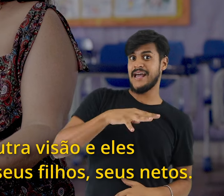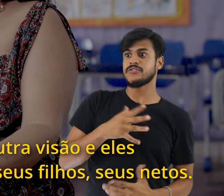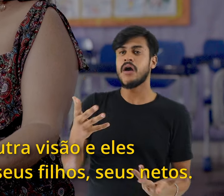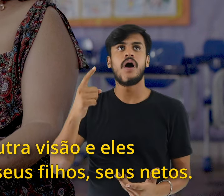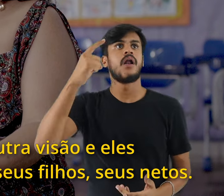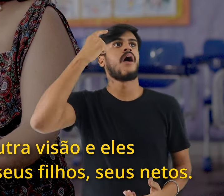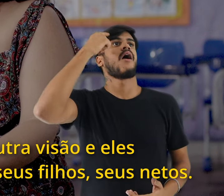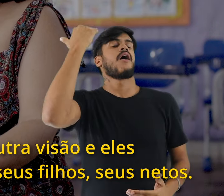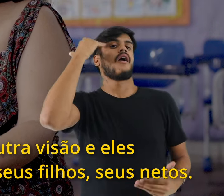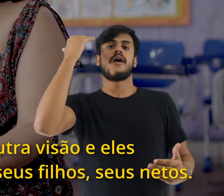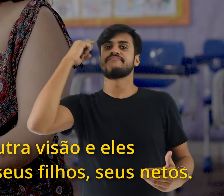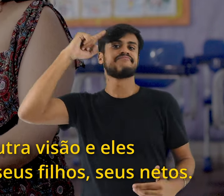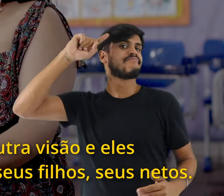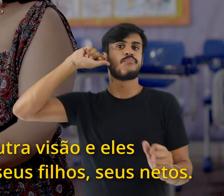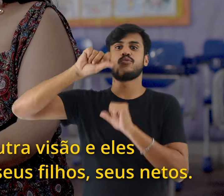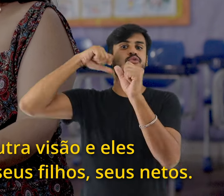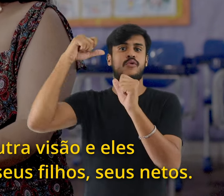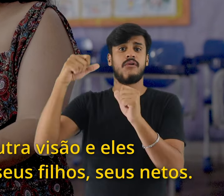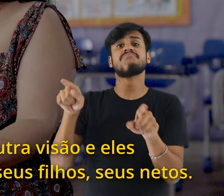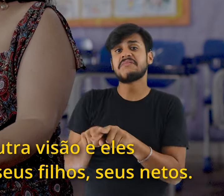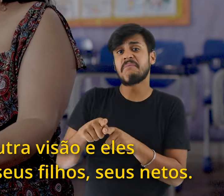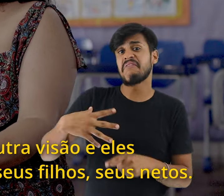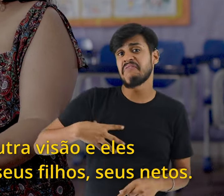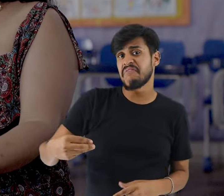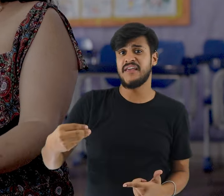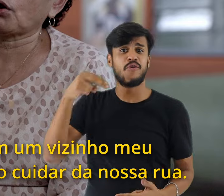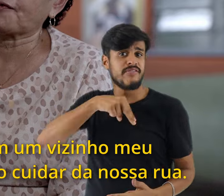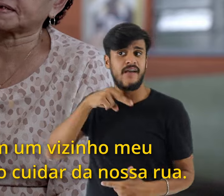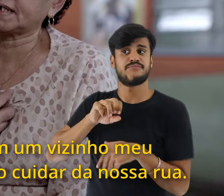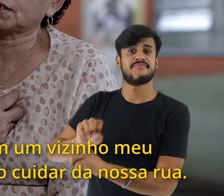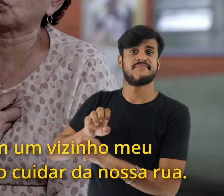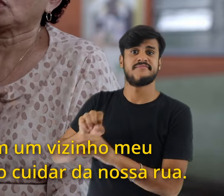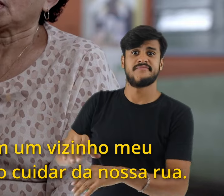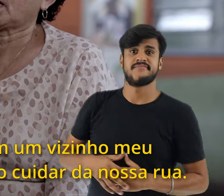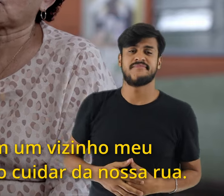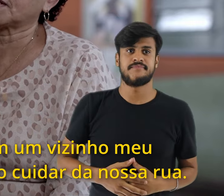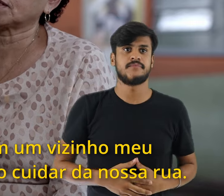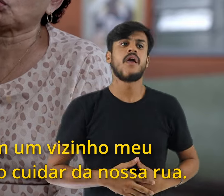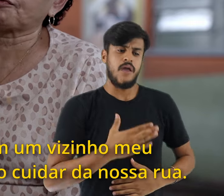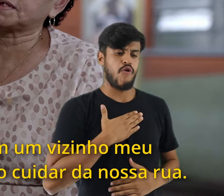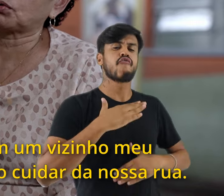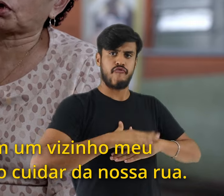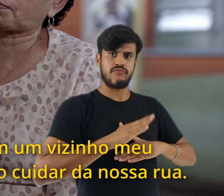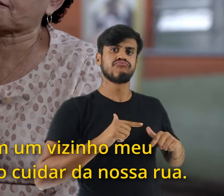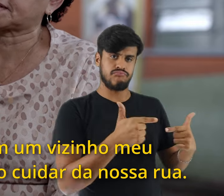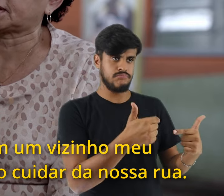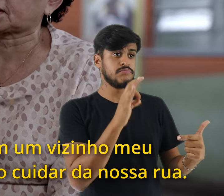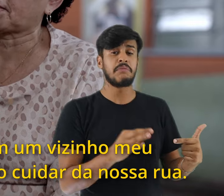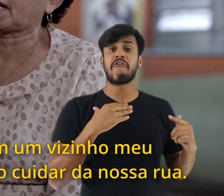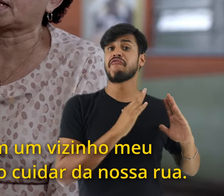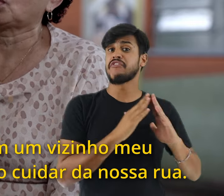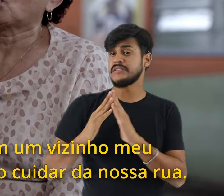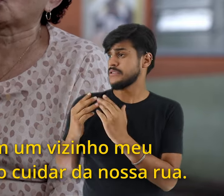visão. E eles passam isso para os seus familiares, seus filhos, seus netos. Eu fazendo, conversando com o vizinho meu para